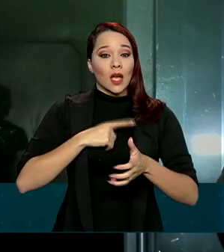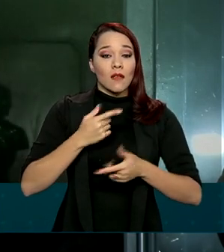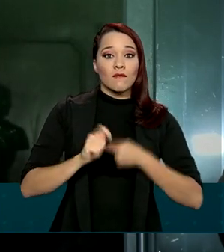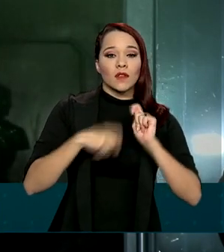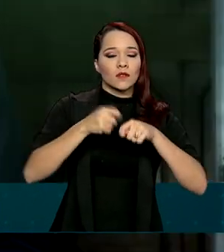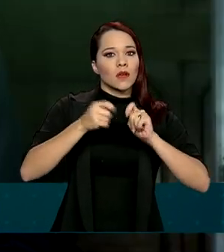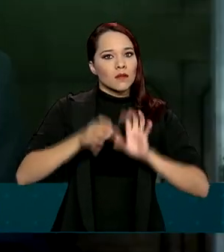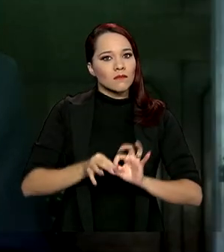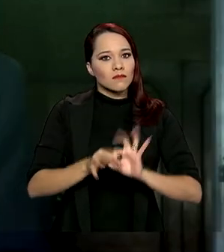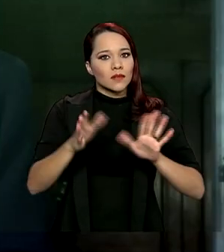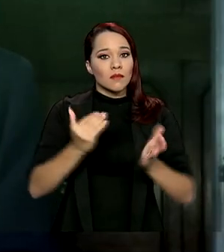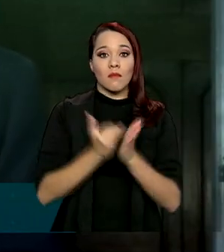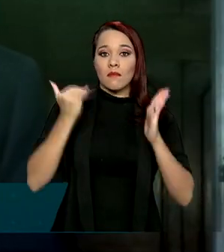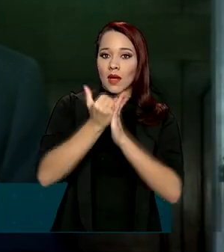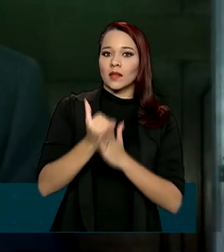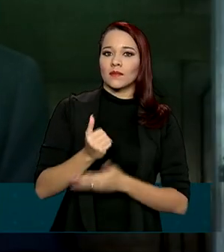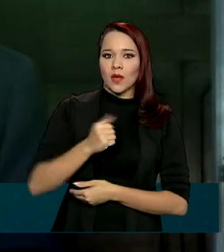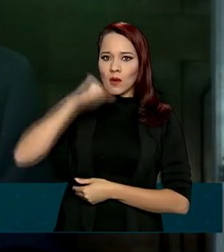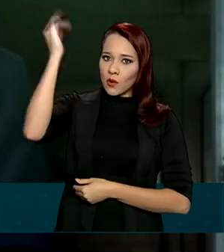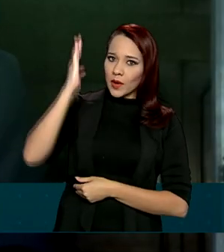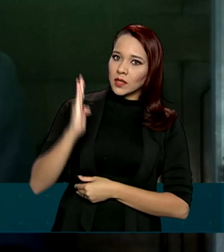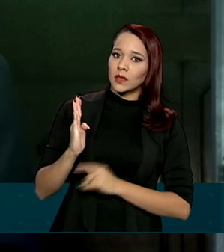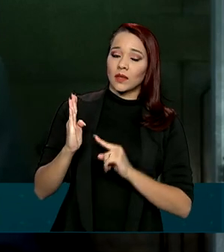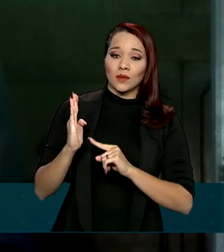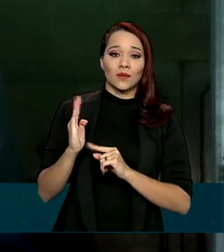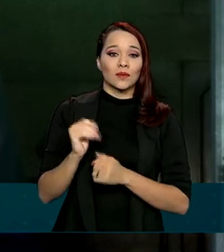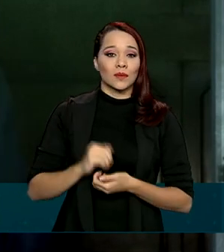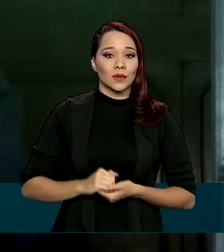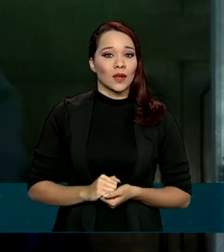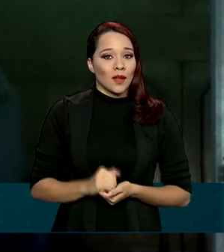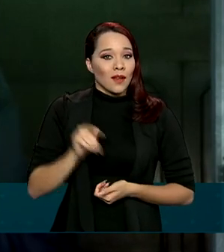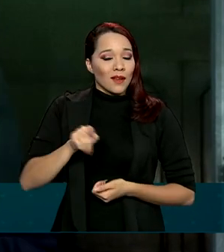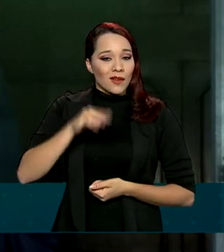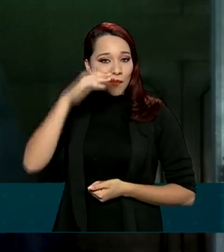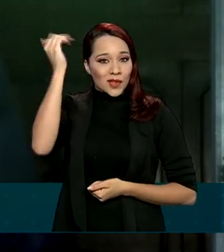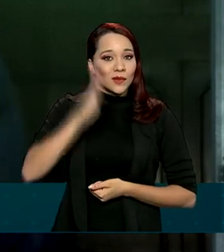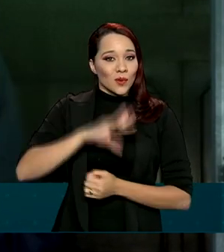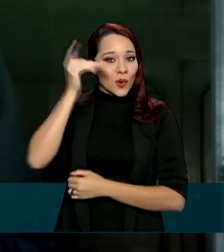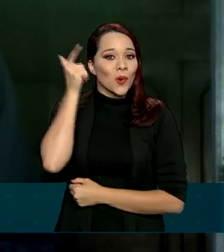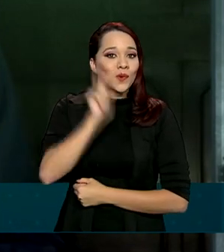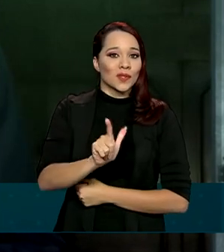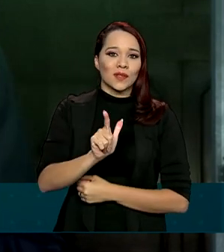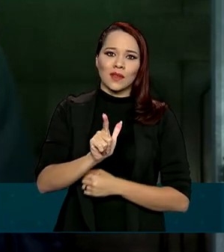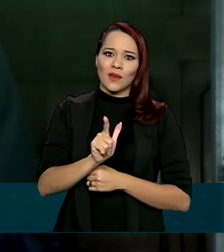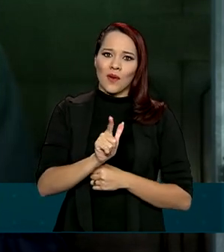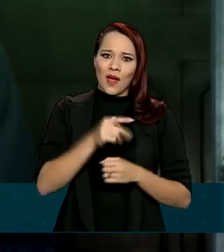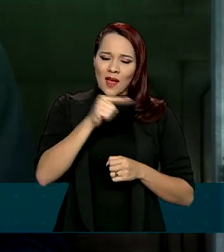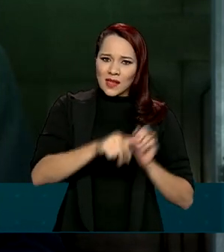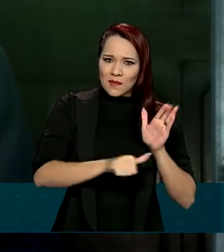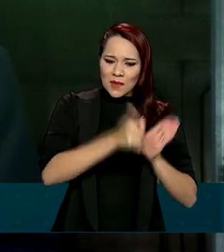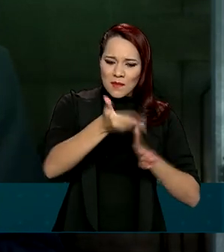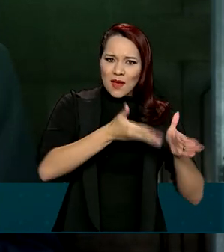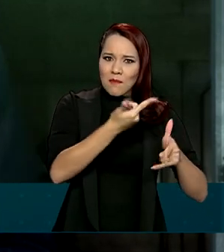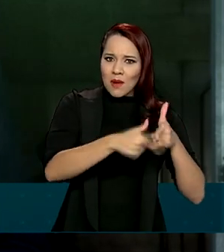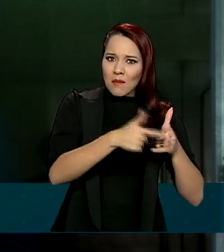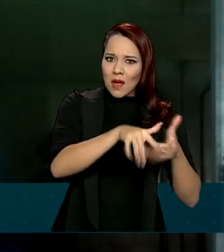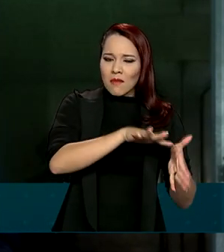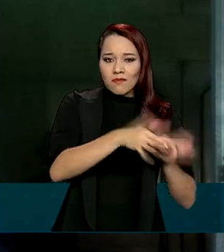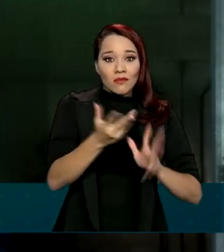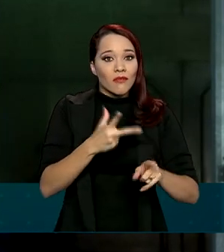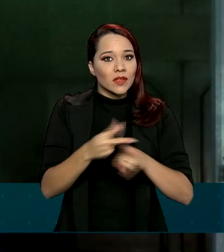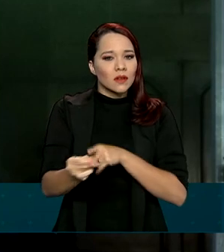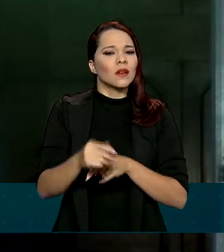os investimentos. O Brasil conseguiu atravessar essa primeira onda. Estamos com